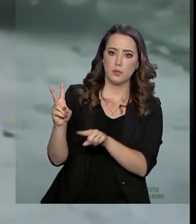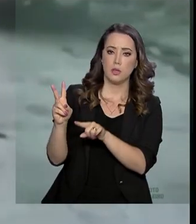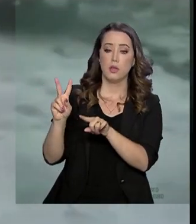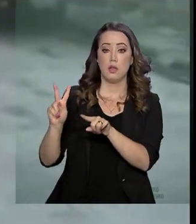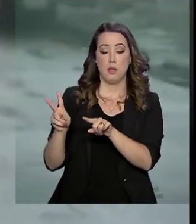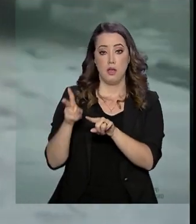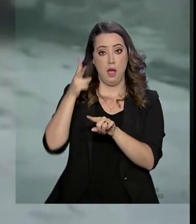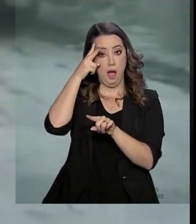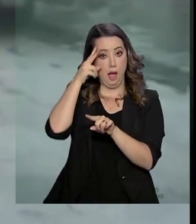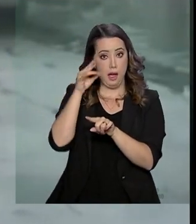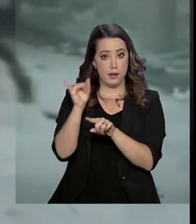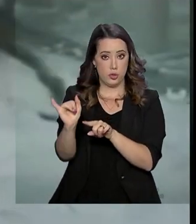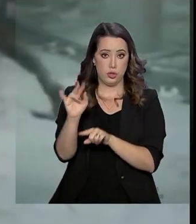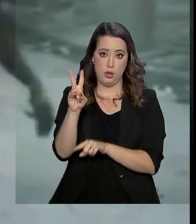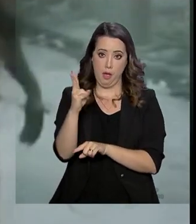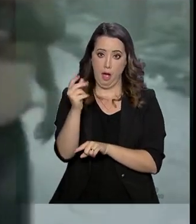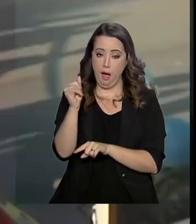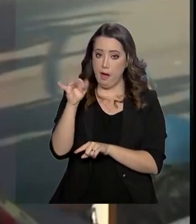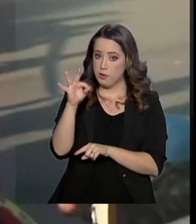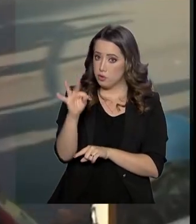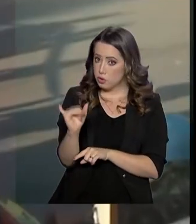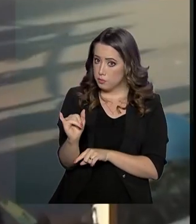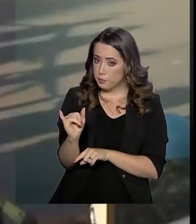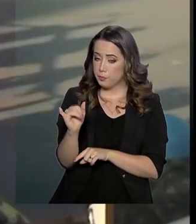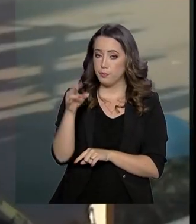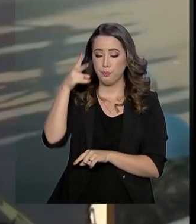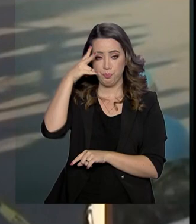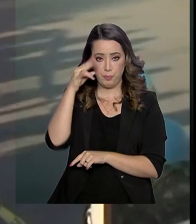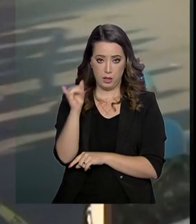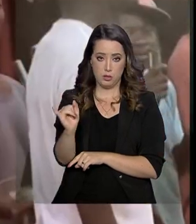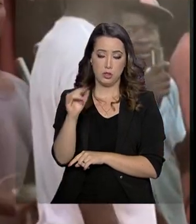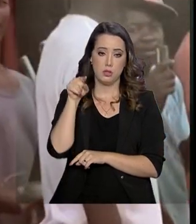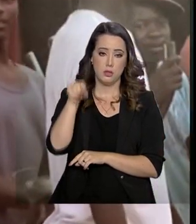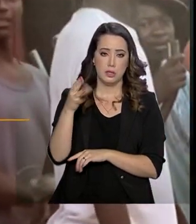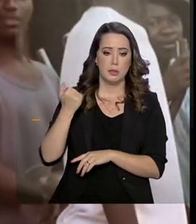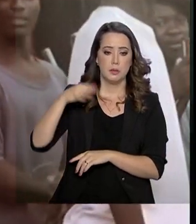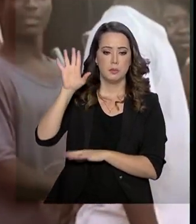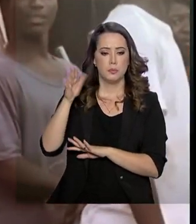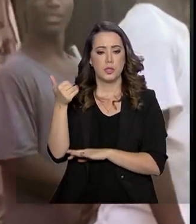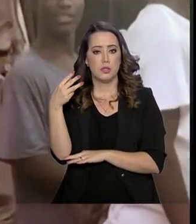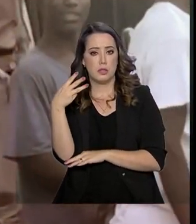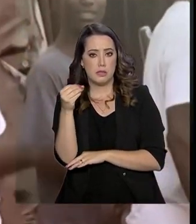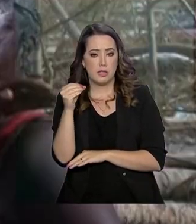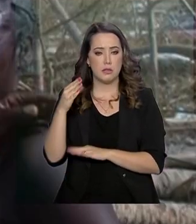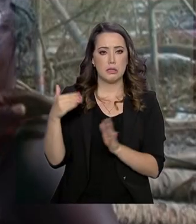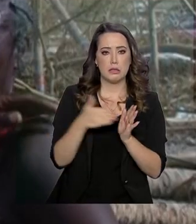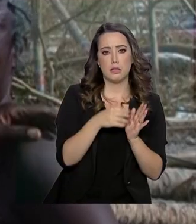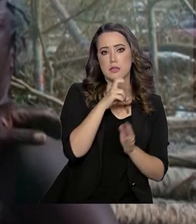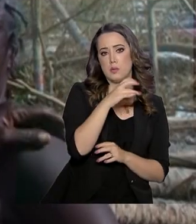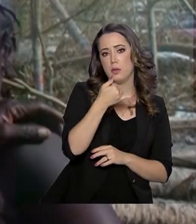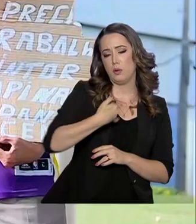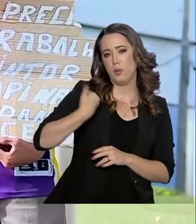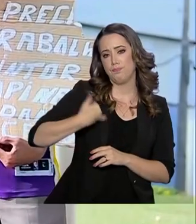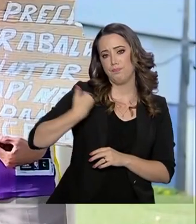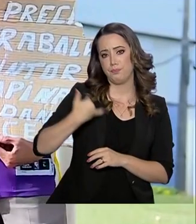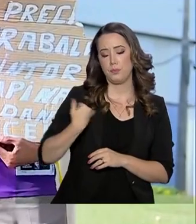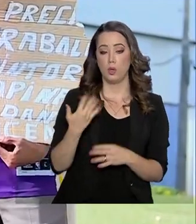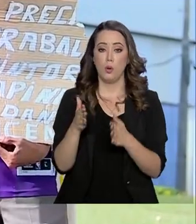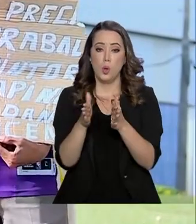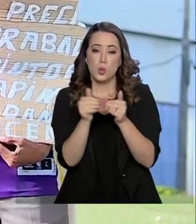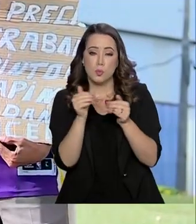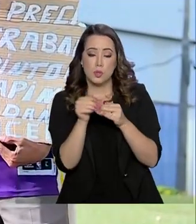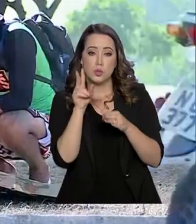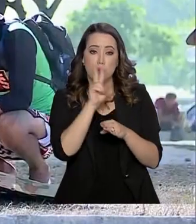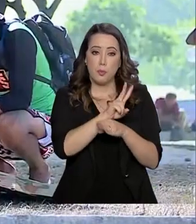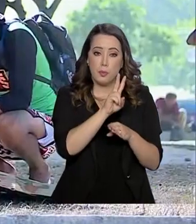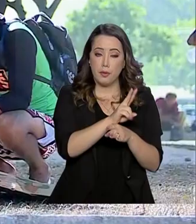haitianos nas solicitações de refúgio. A maioria dos refugiados tem entre 30 e 54 anos. Os pedidos de